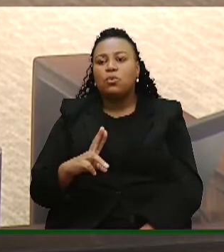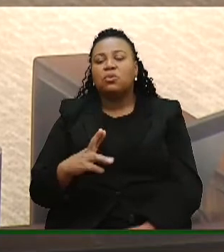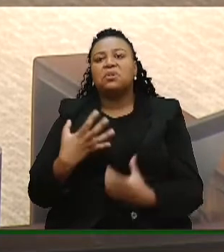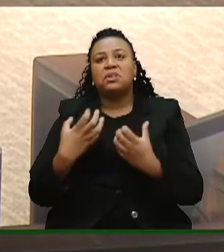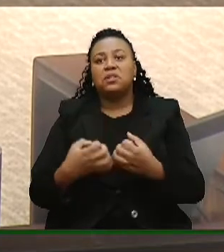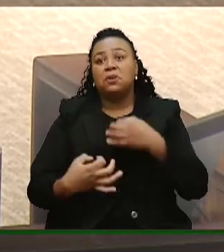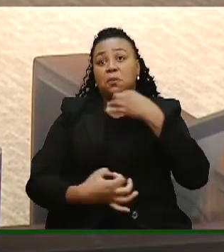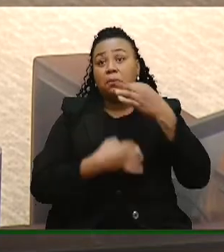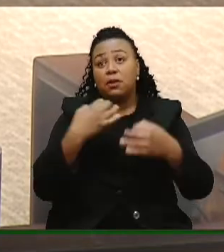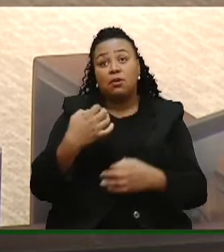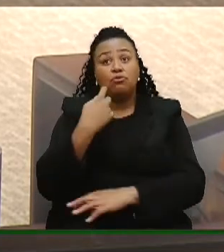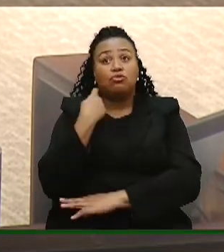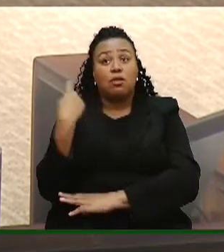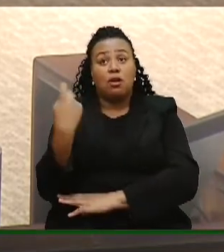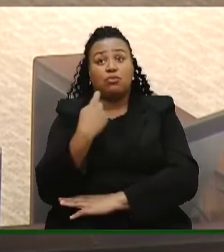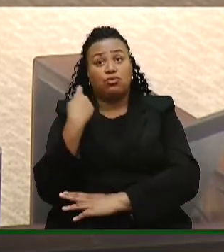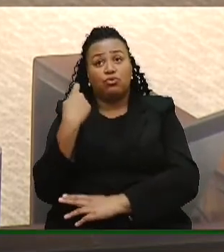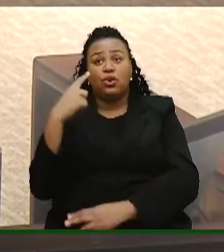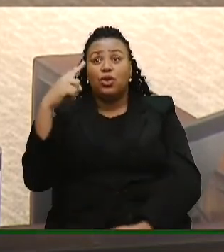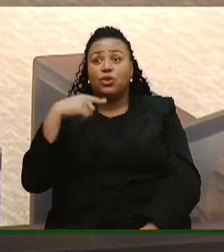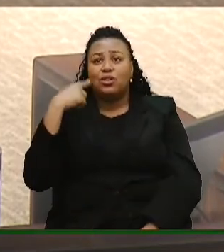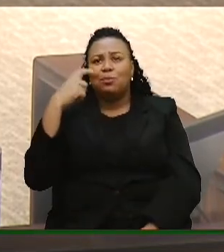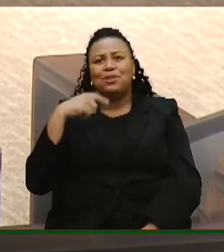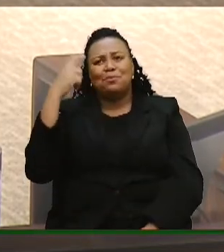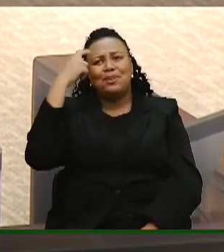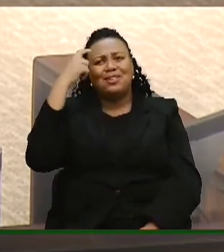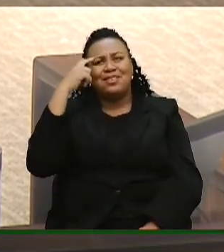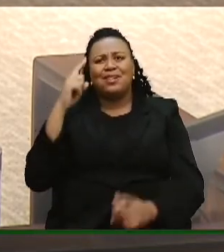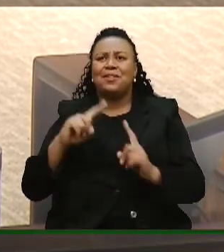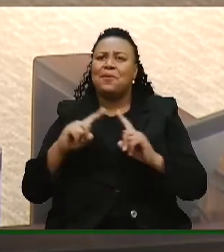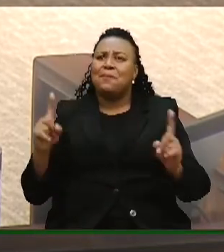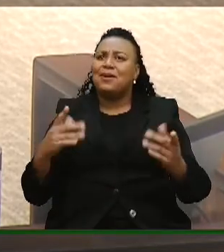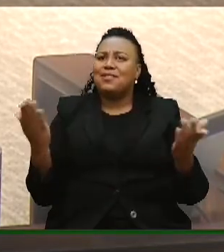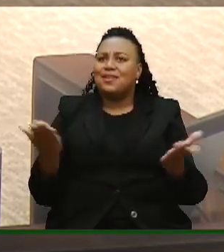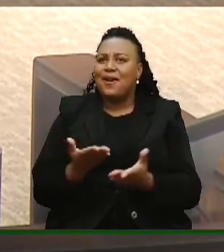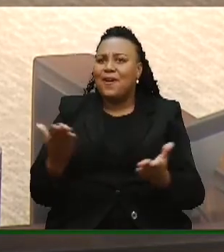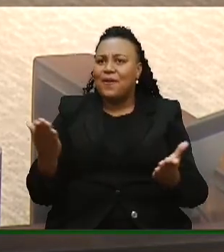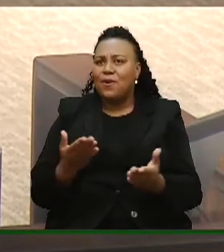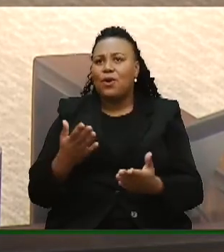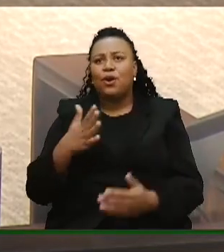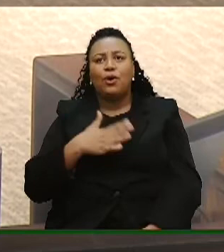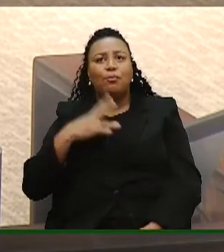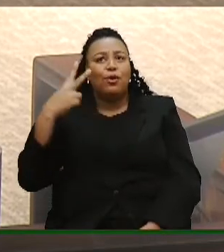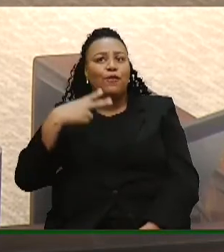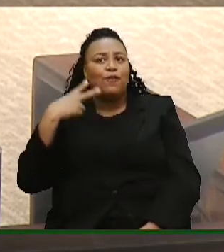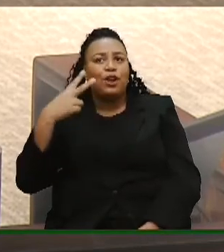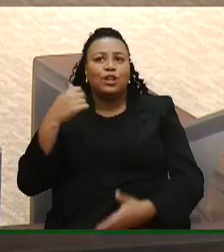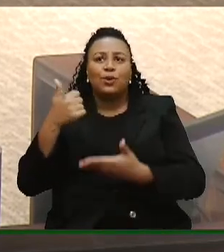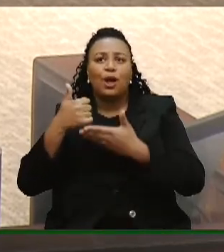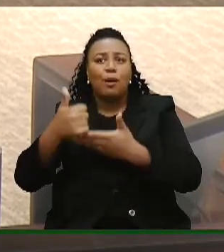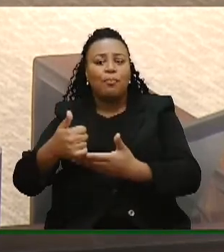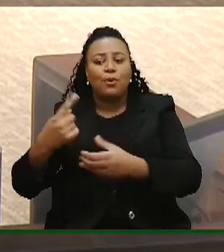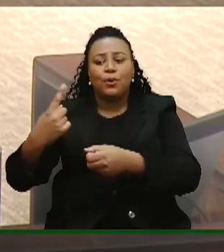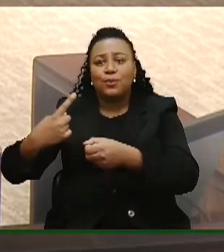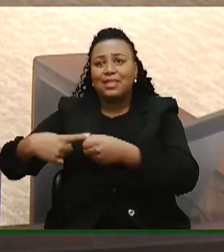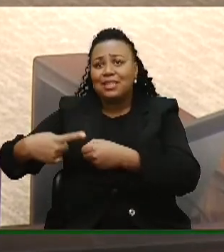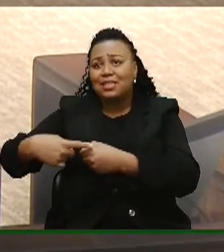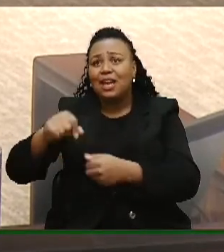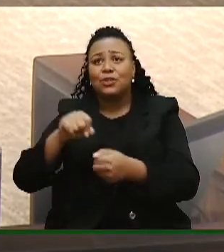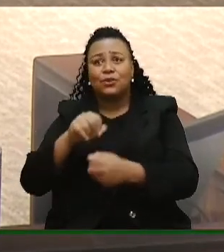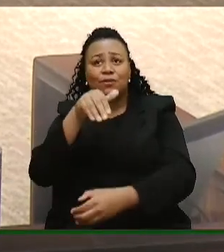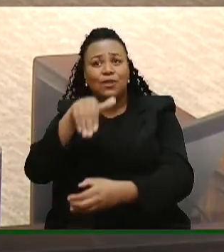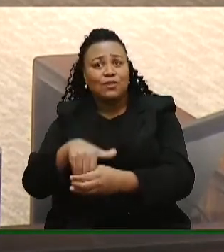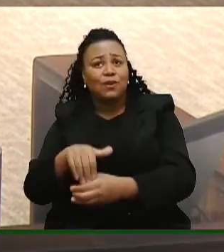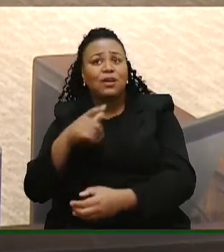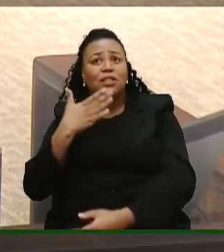dos gaúchos e gaúchas? Os deputados devem estar pensando, mas e agora? O meu vereador que me apoia no meu município, que eu faço voto,